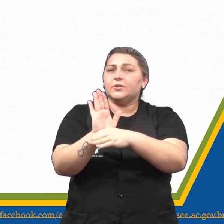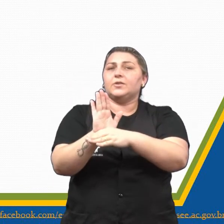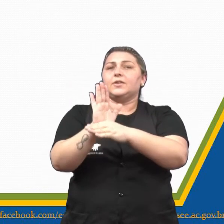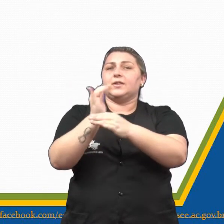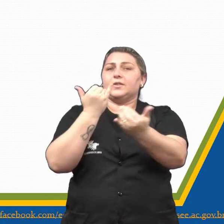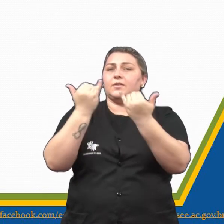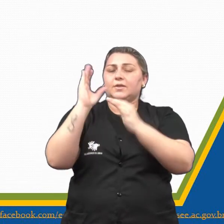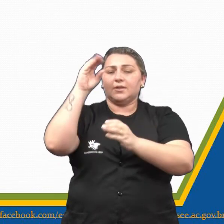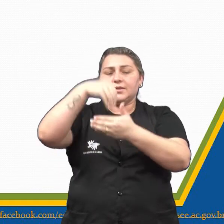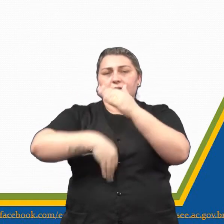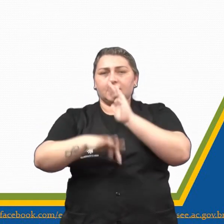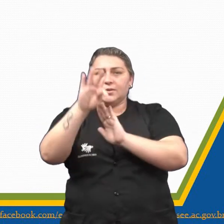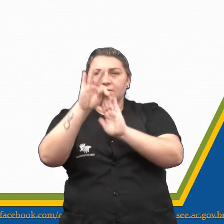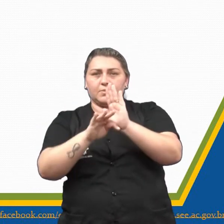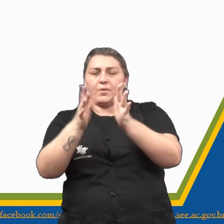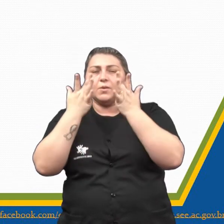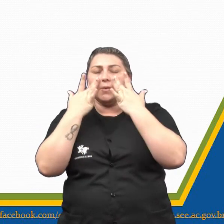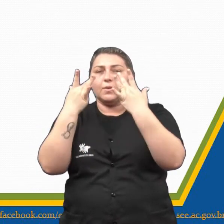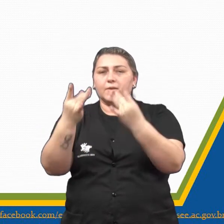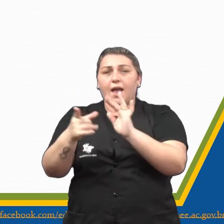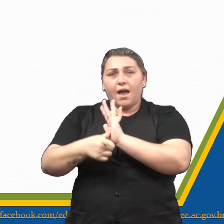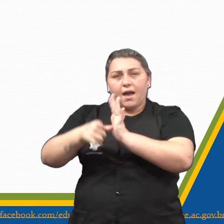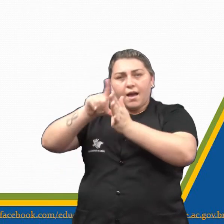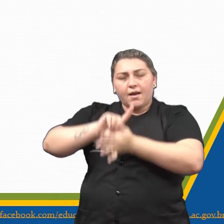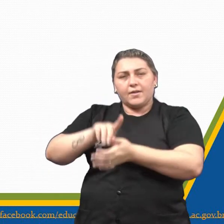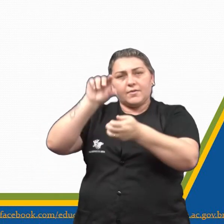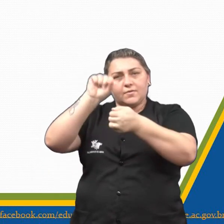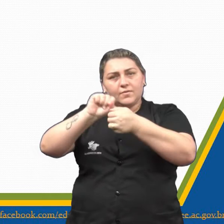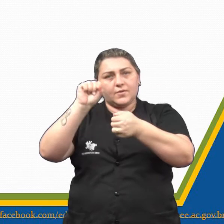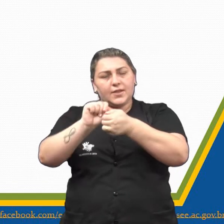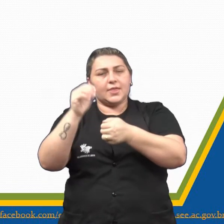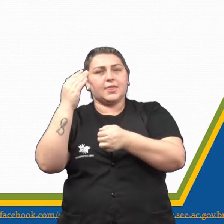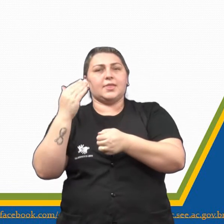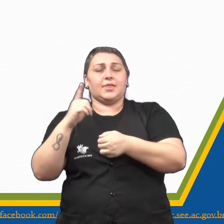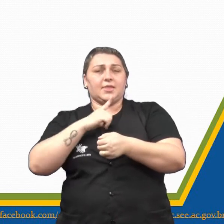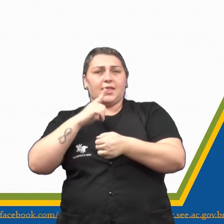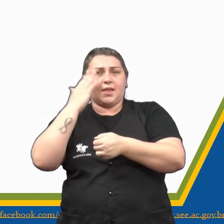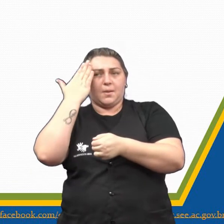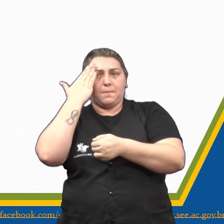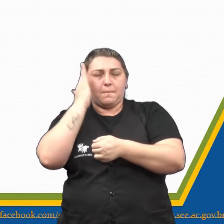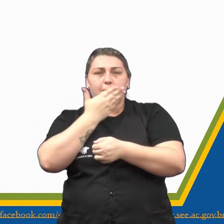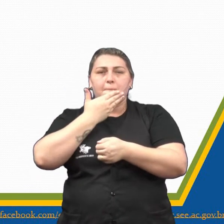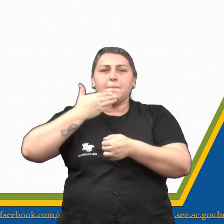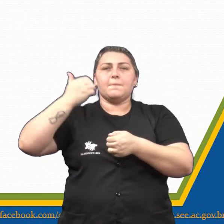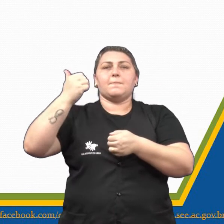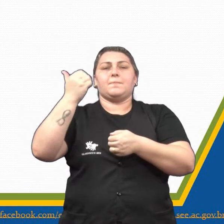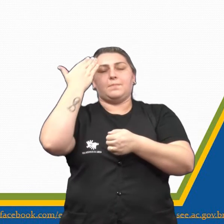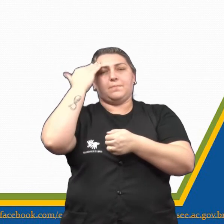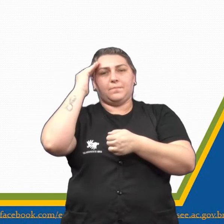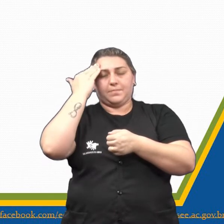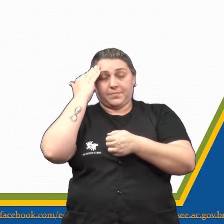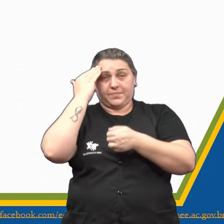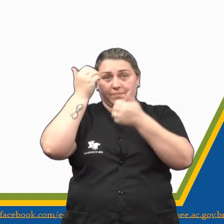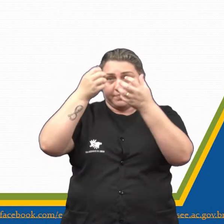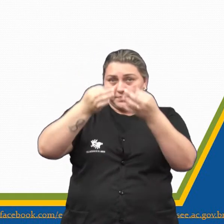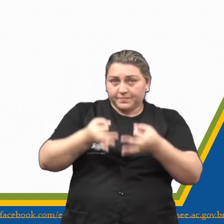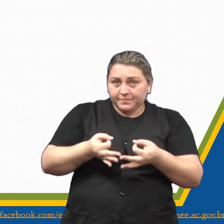informações contidas no texto. E observadas antecipadamente fazem com que se tenha uma ideia melhor do assunto em questão, certo?